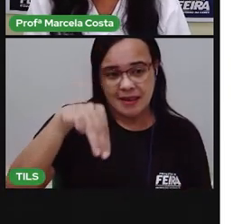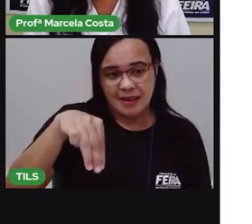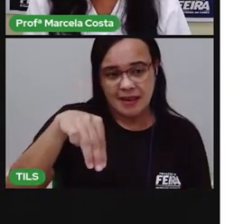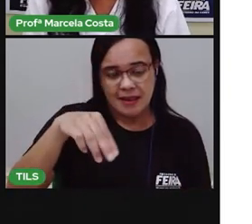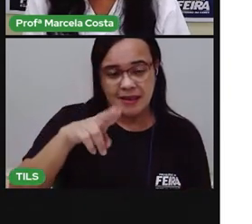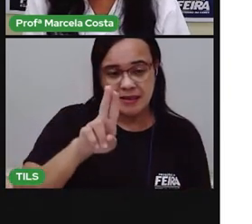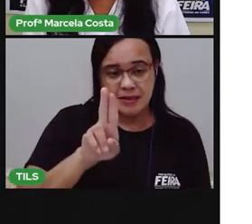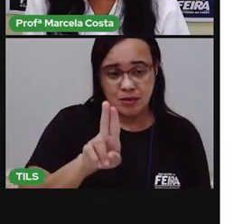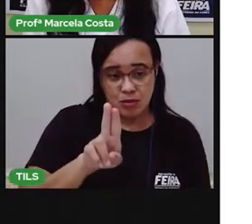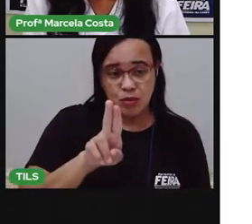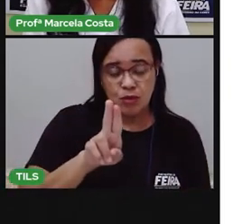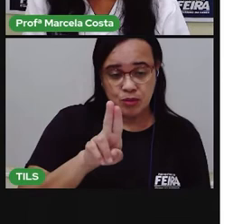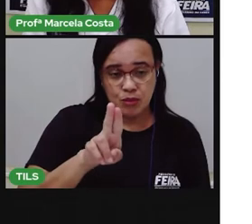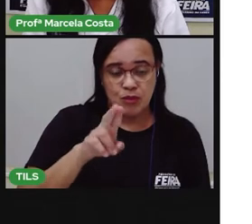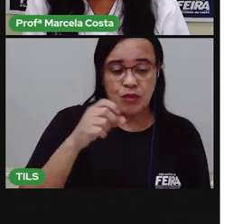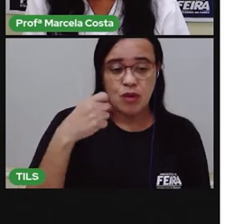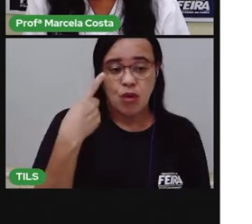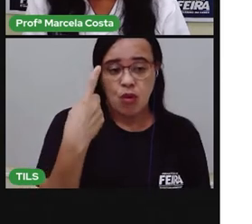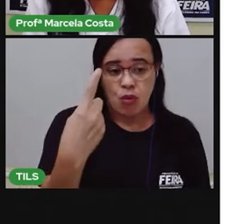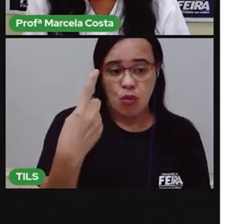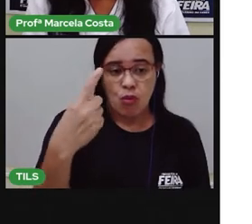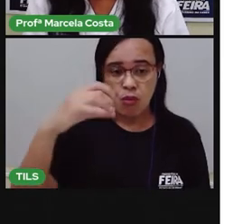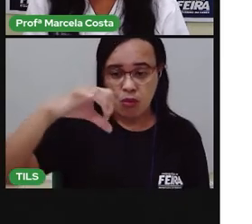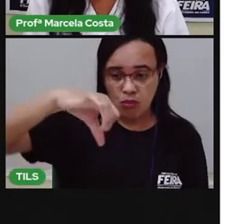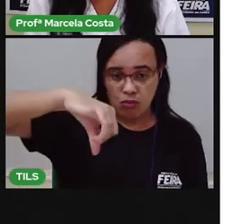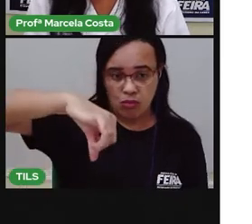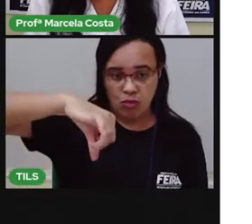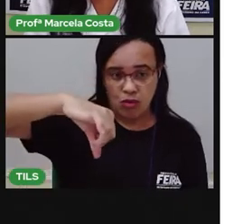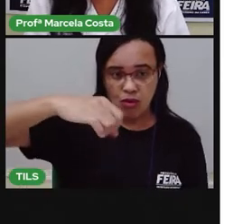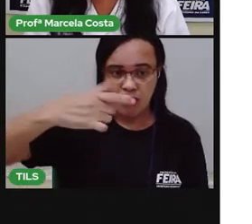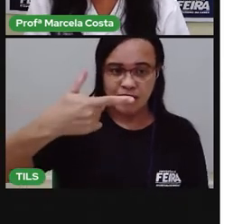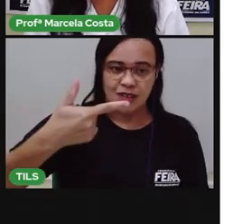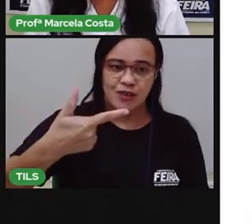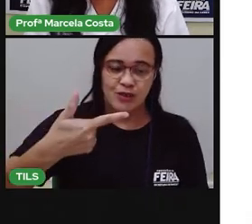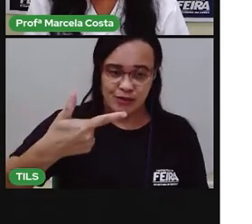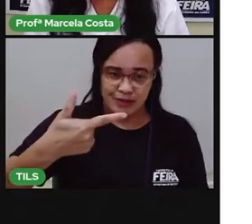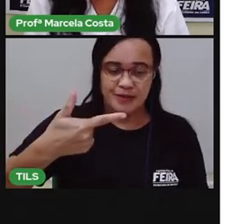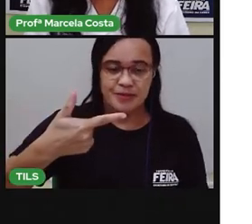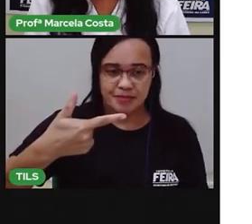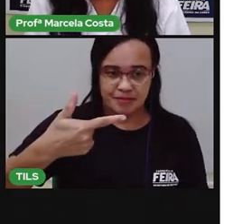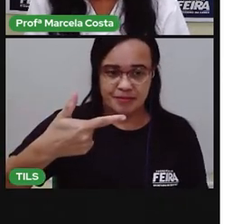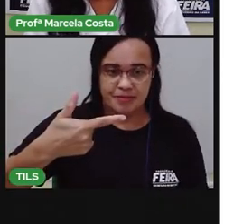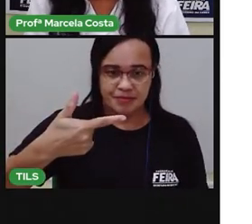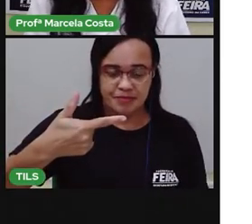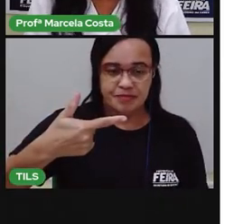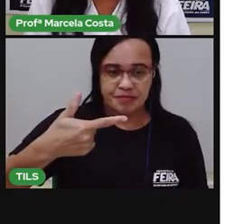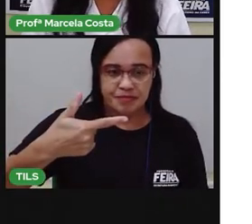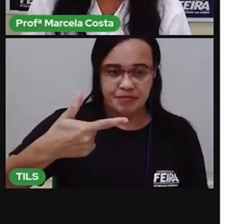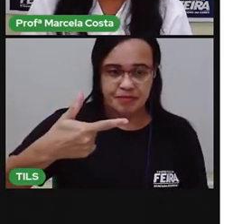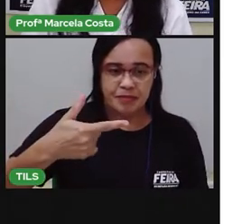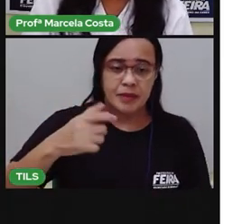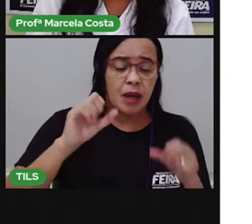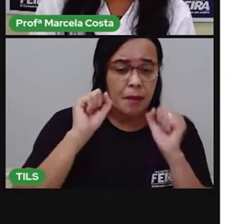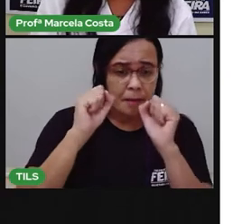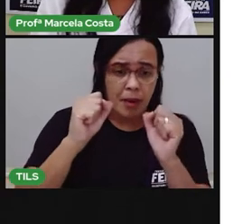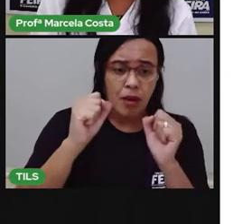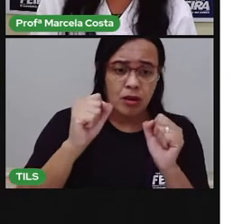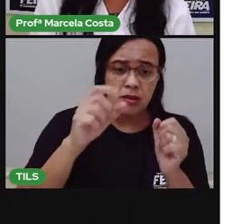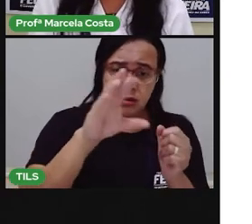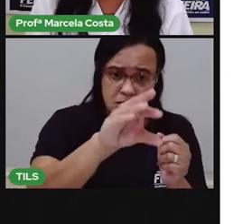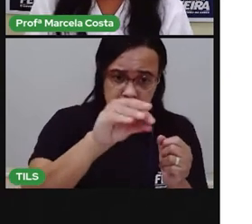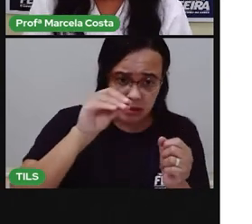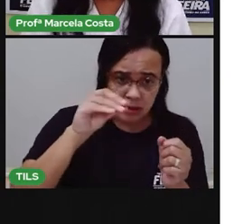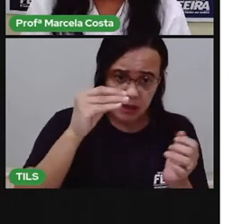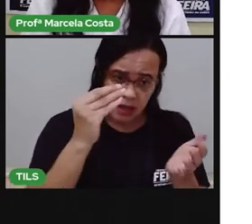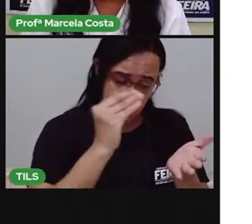número 192. Olha, 192. Você pode, inclusive, anotar esses números aí